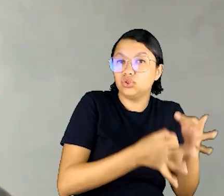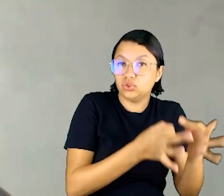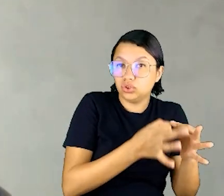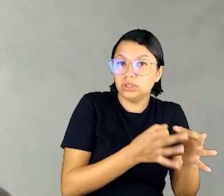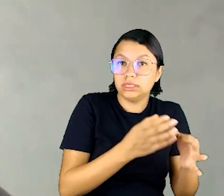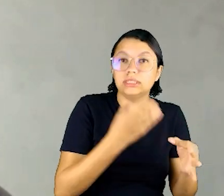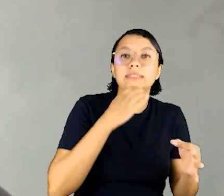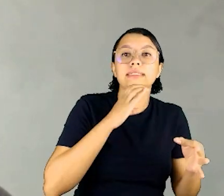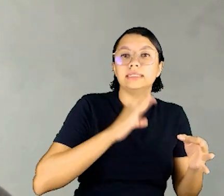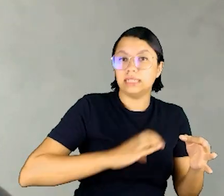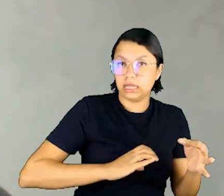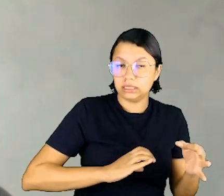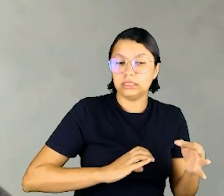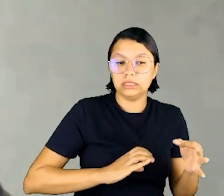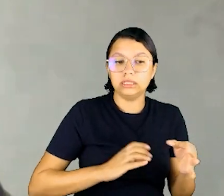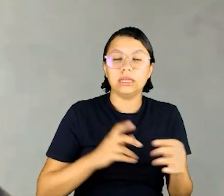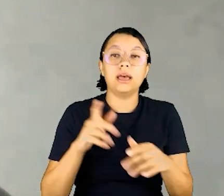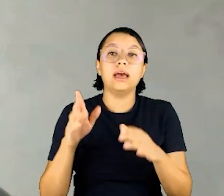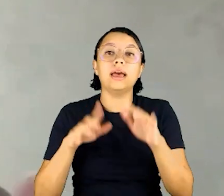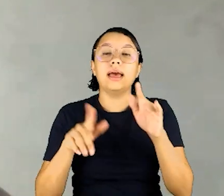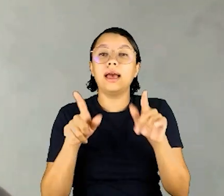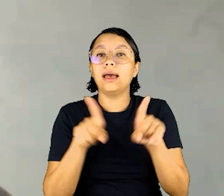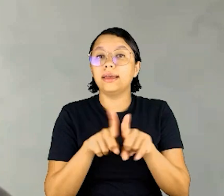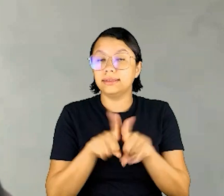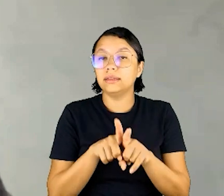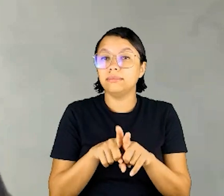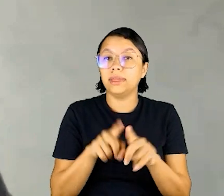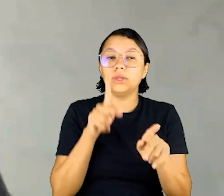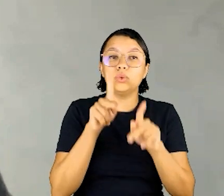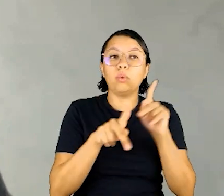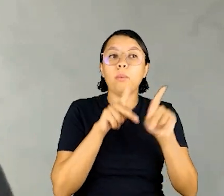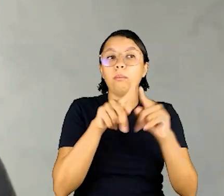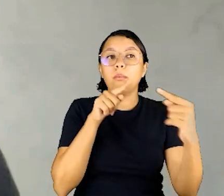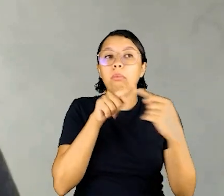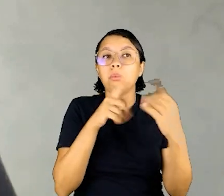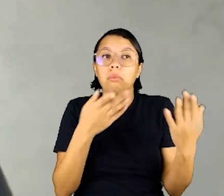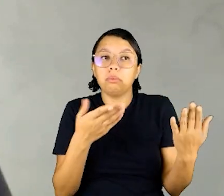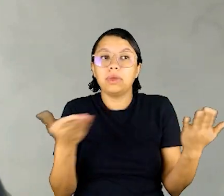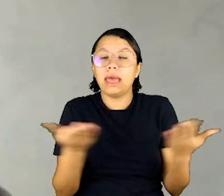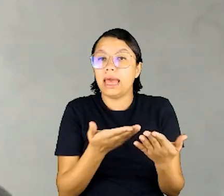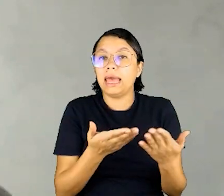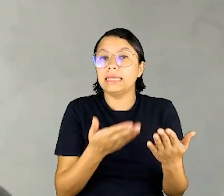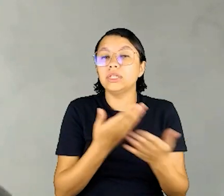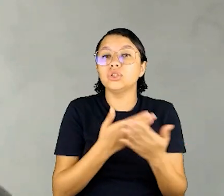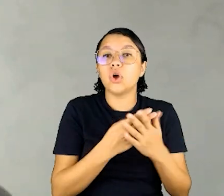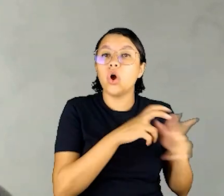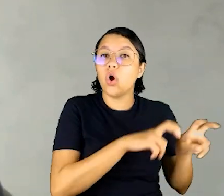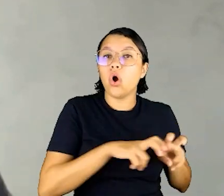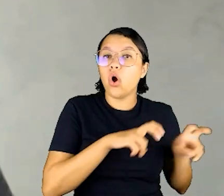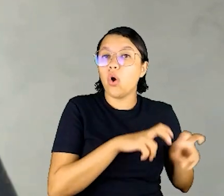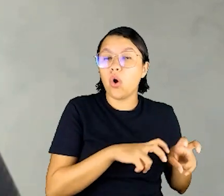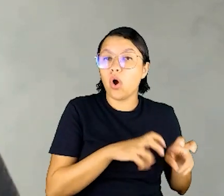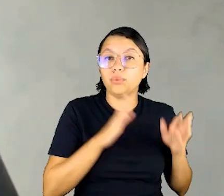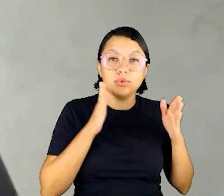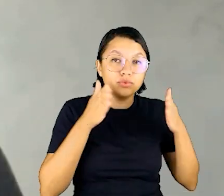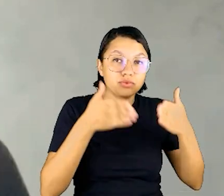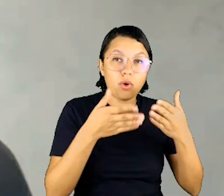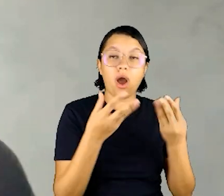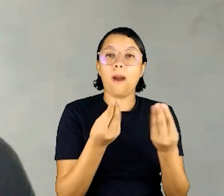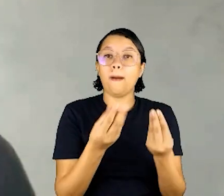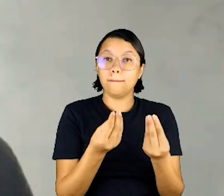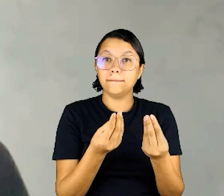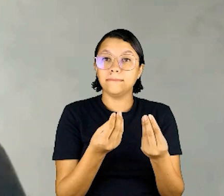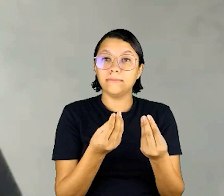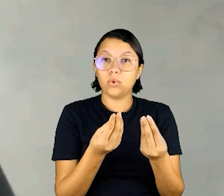relacionados à justiça e cidadania, ou seja, e a depender também do público-alvo. Por exemplo, essa escola rural que a gente está trabalhando agora,